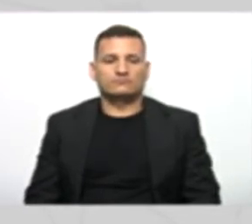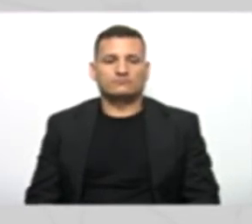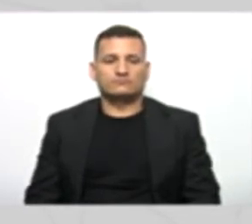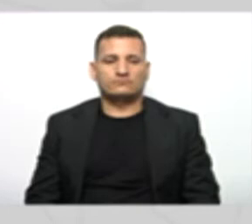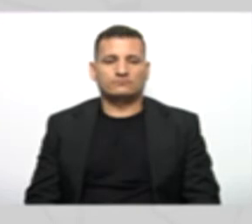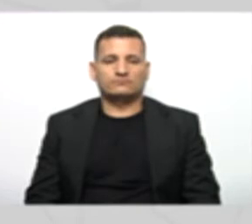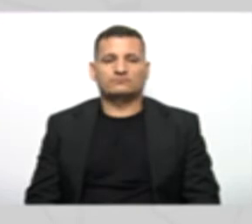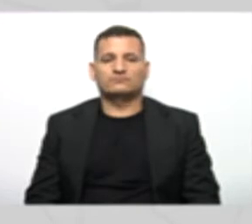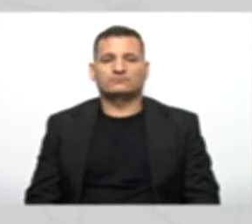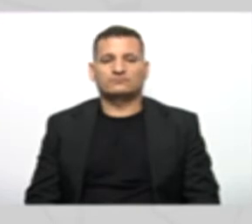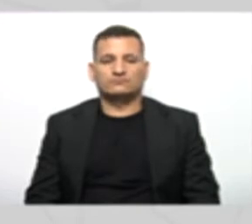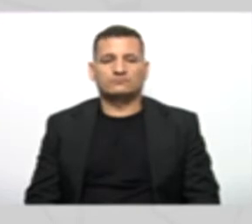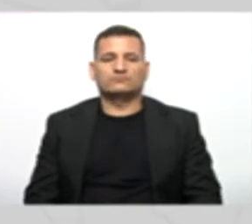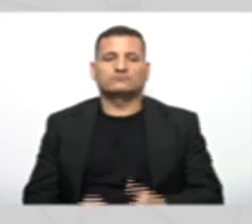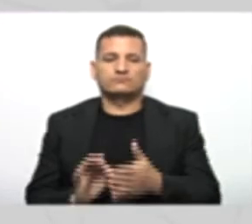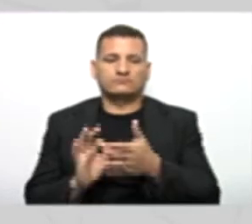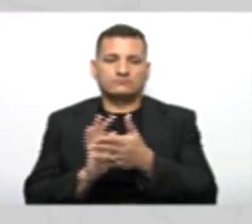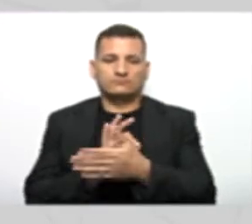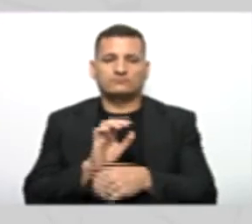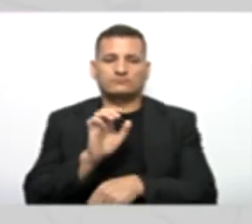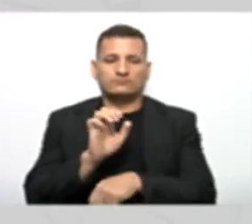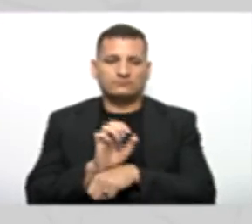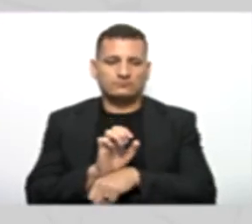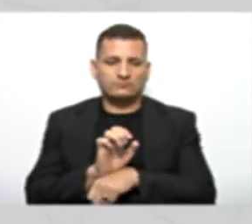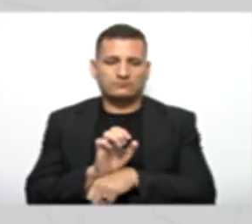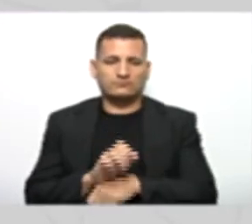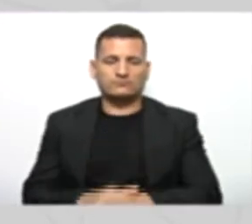Underline Estadual